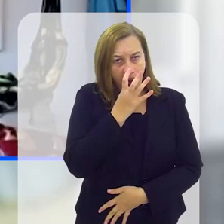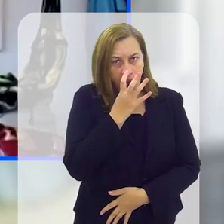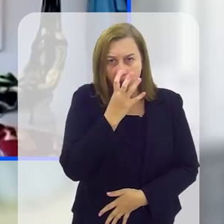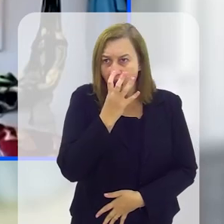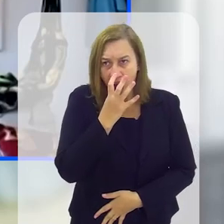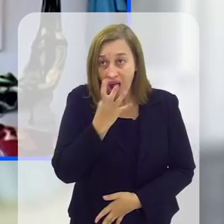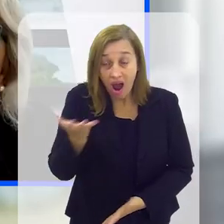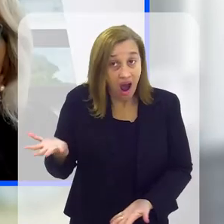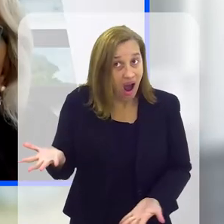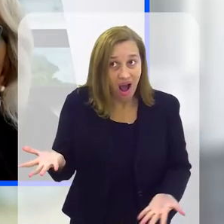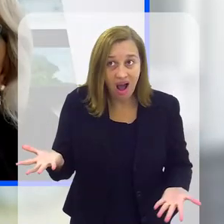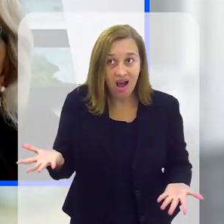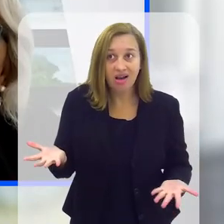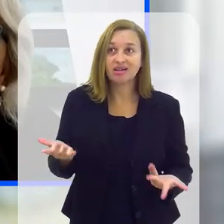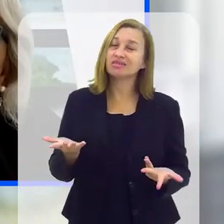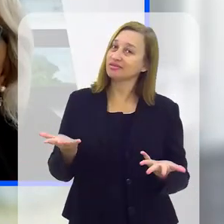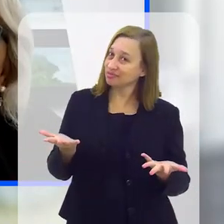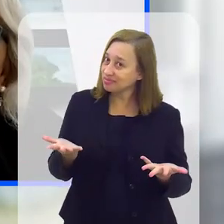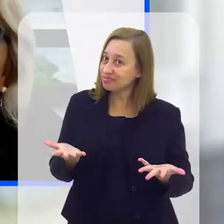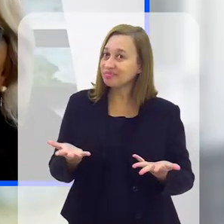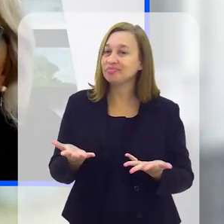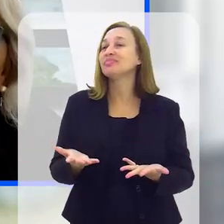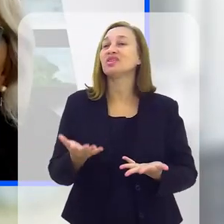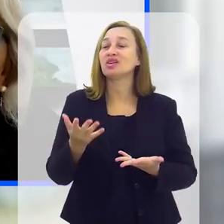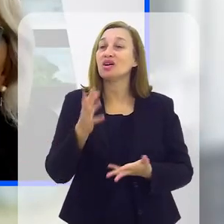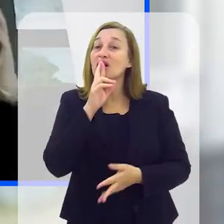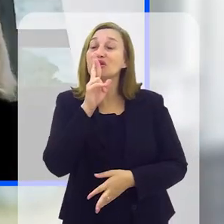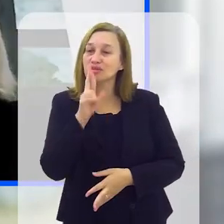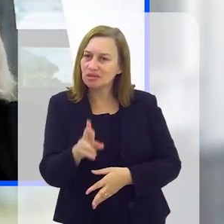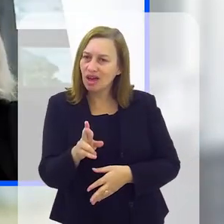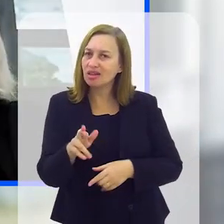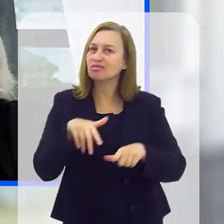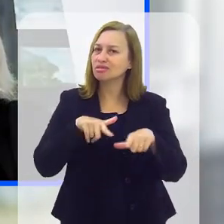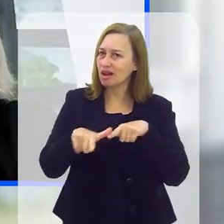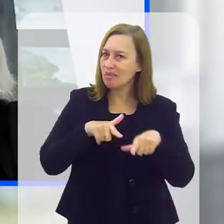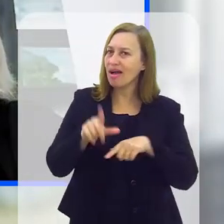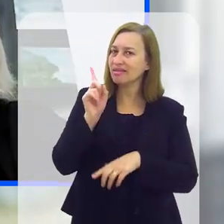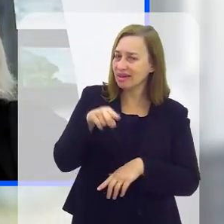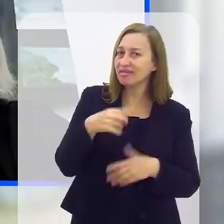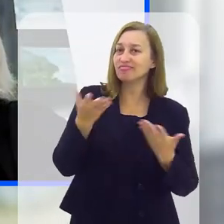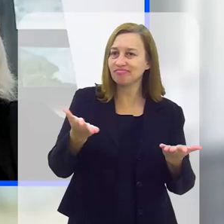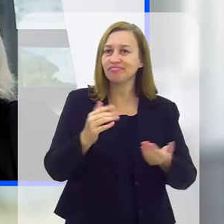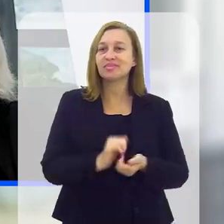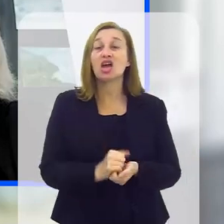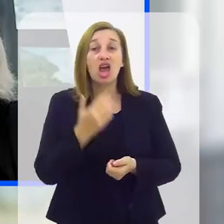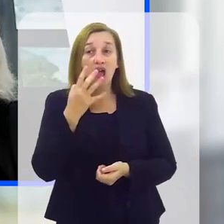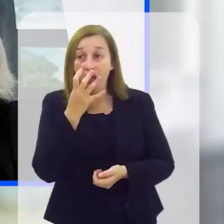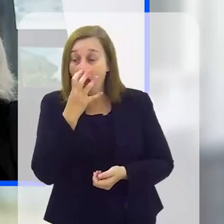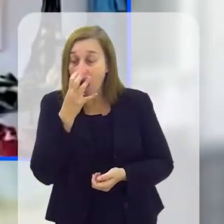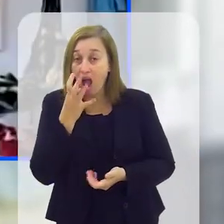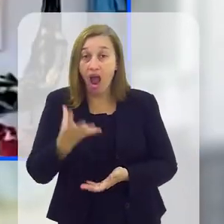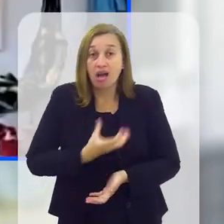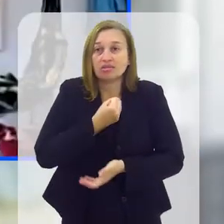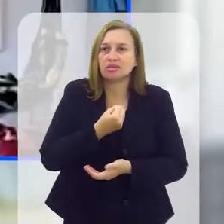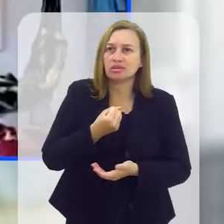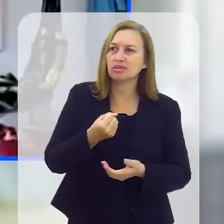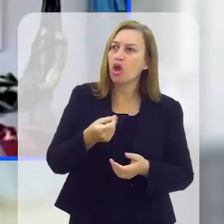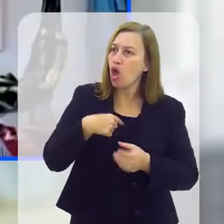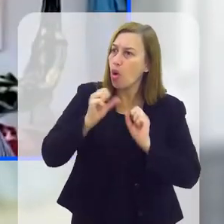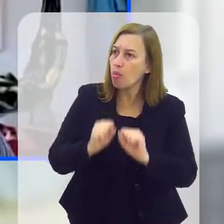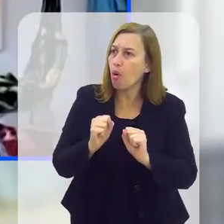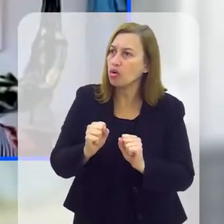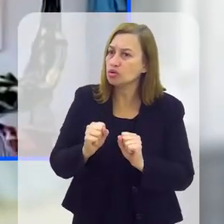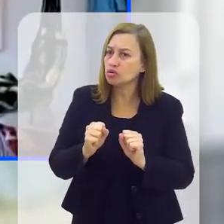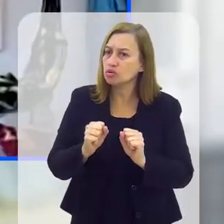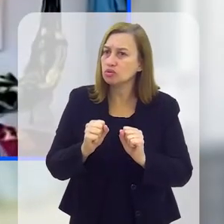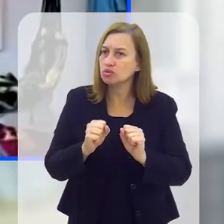encantado com aquilo. Qual a reação que o senhor teve do resultado desse trabalho? Pois é, quando eu vi aquilo, eu fiquei tão surpreso